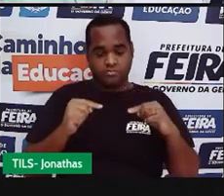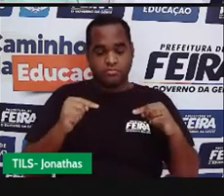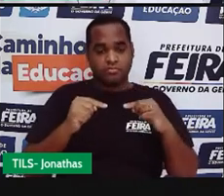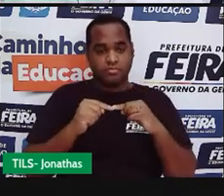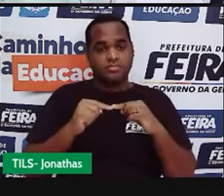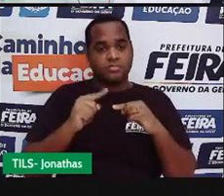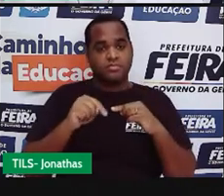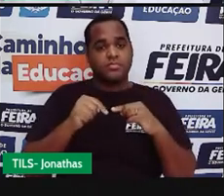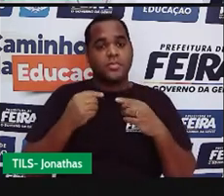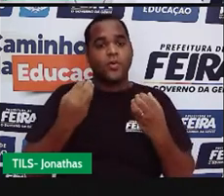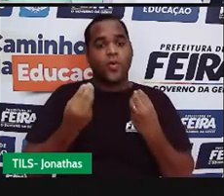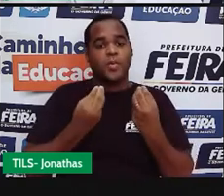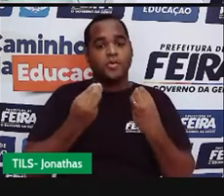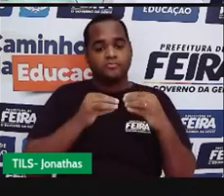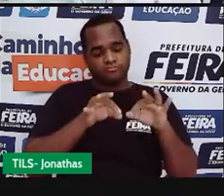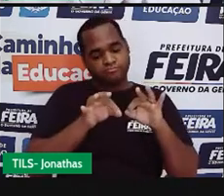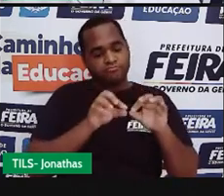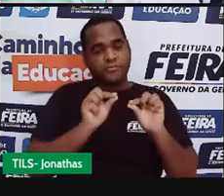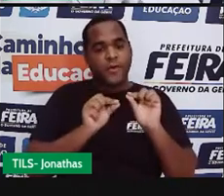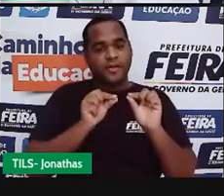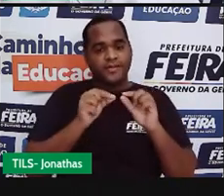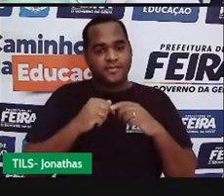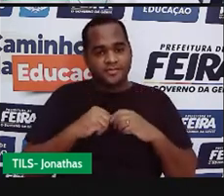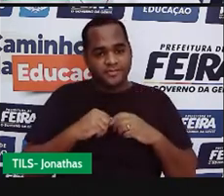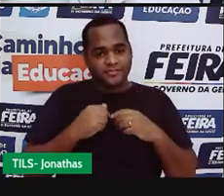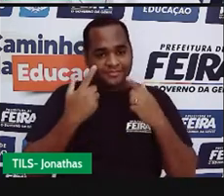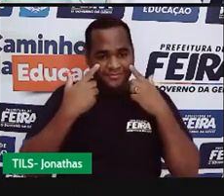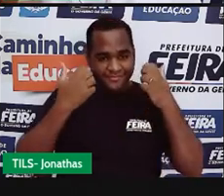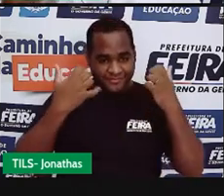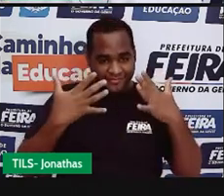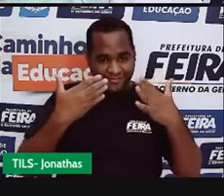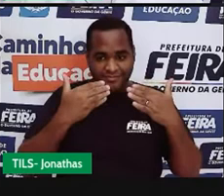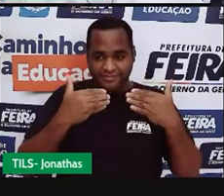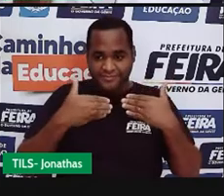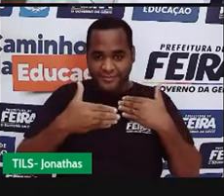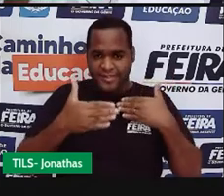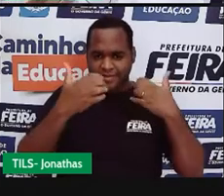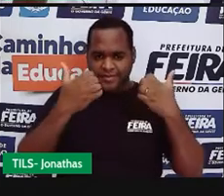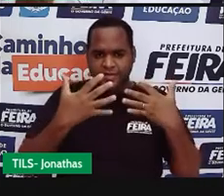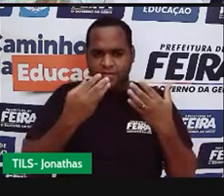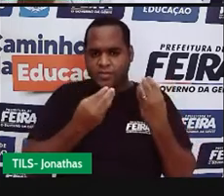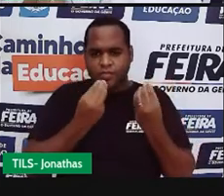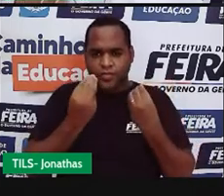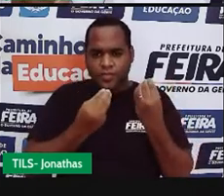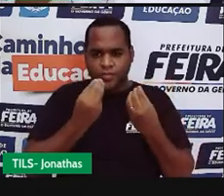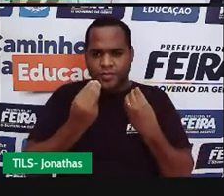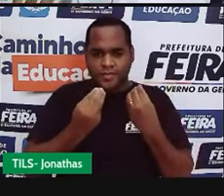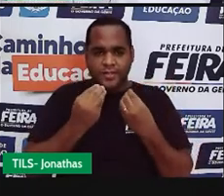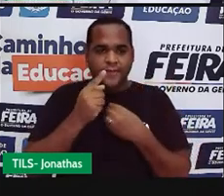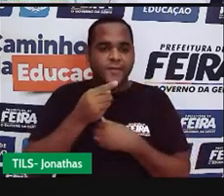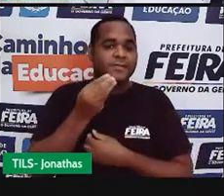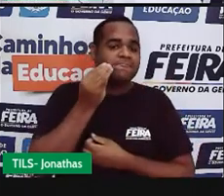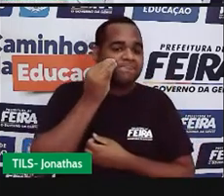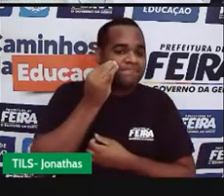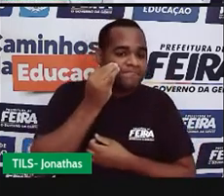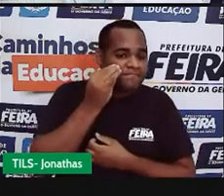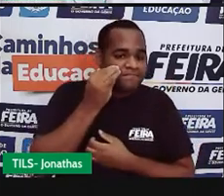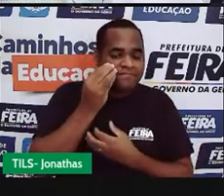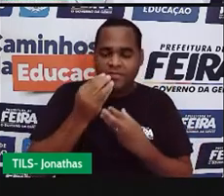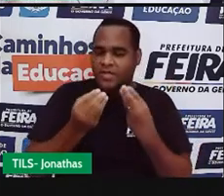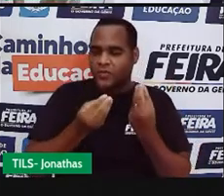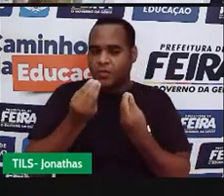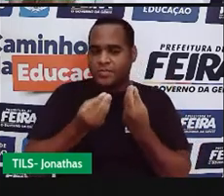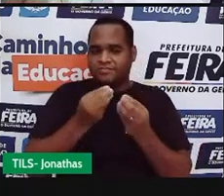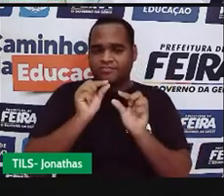ser construído, certo? E como é que a gente vai fazer isso? A gente vai fazer experimentando isso, tá bom?